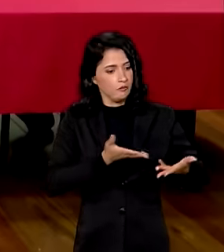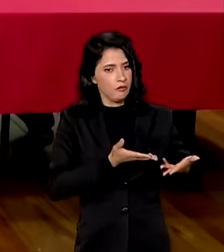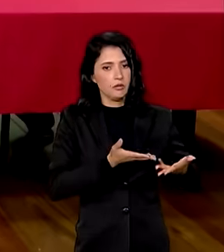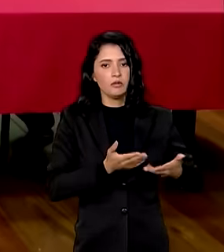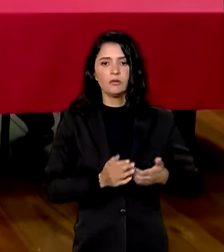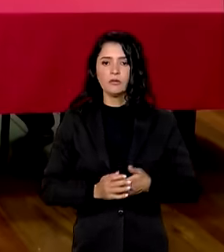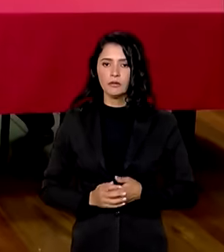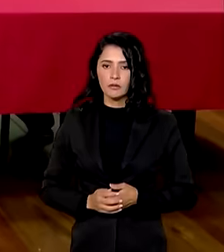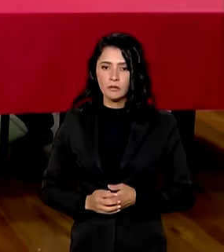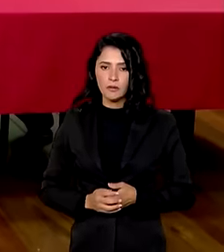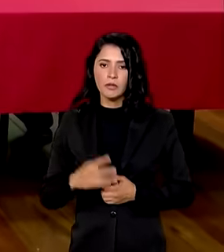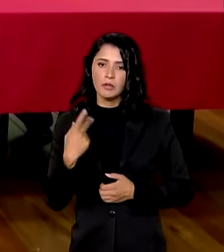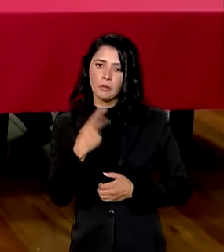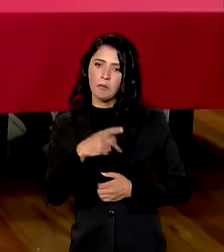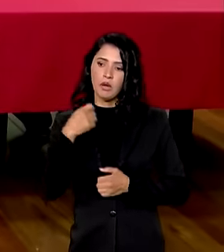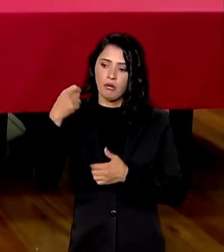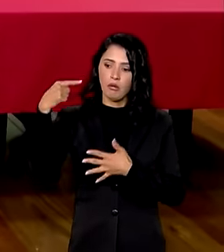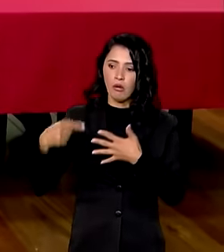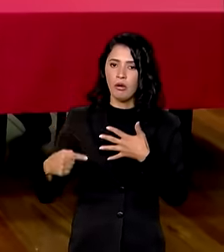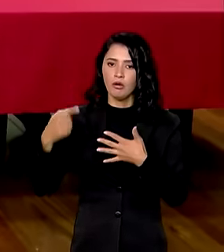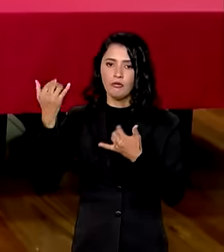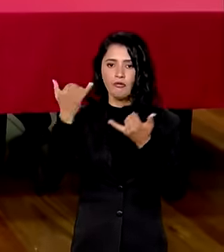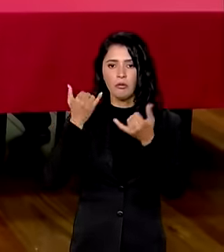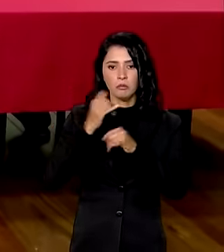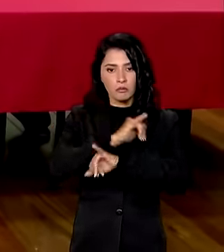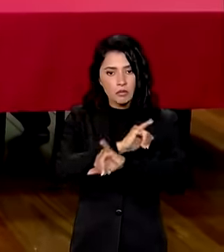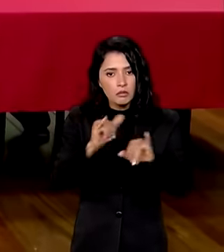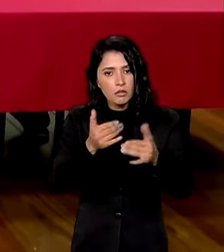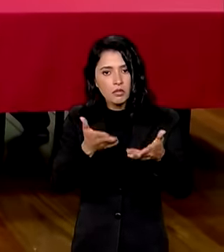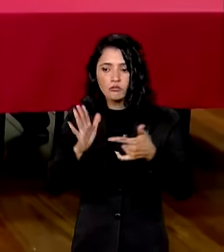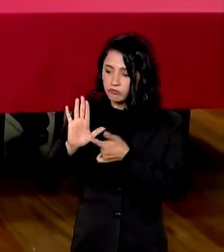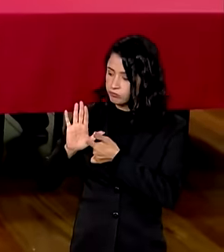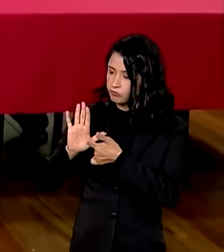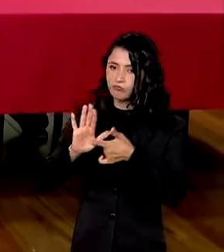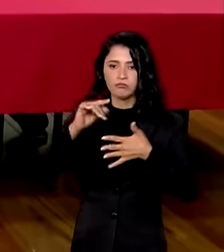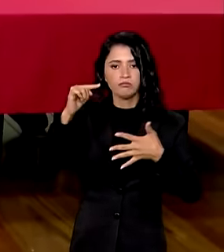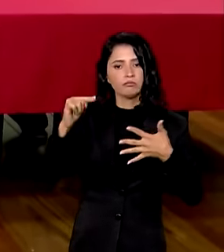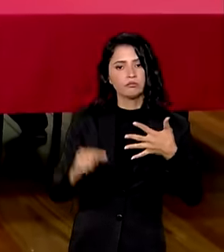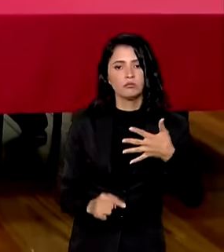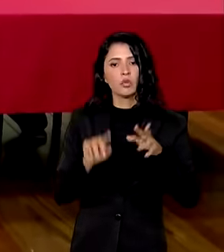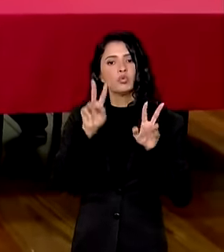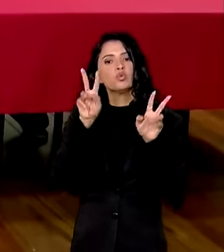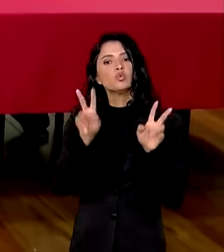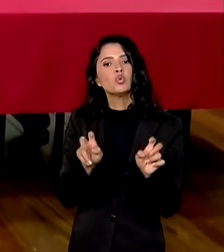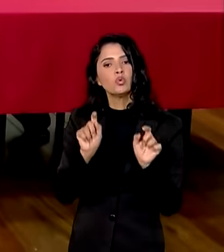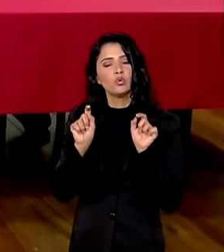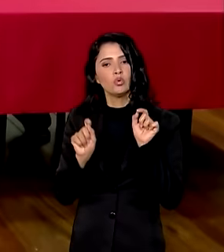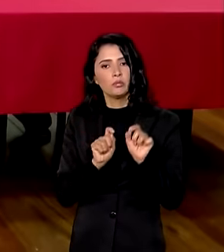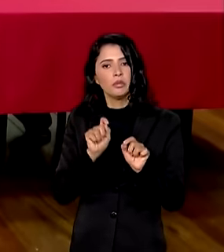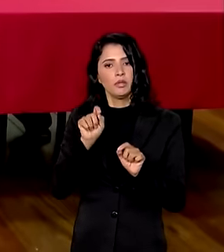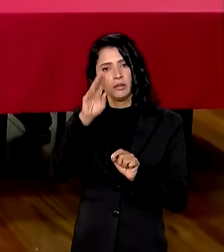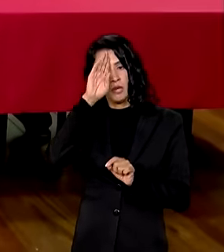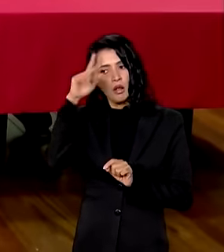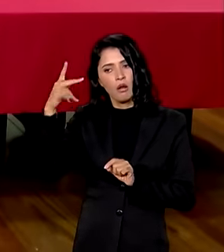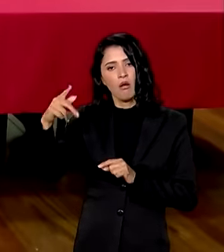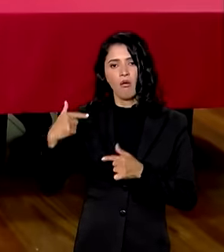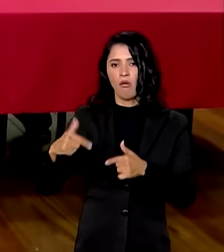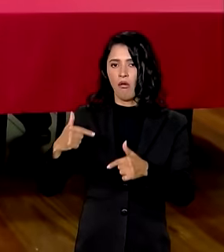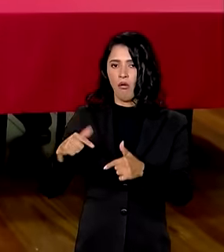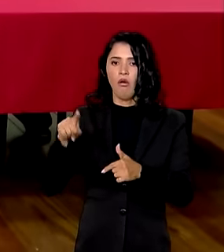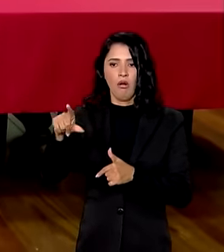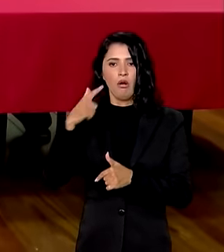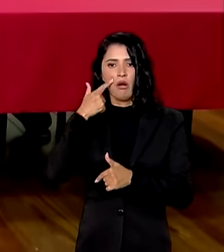prestar aqui as informações a vocês sobre as principais atividades,